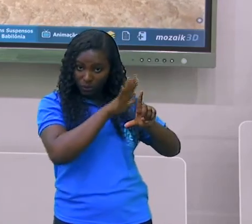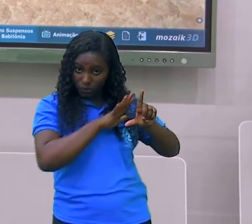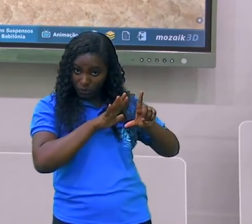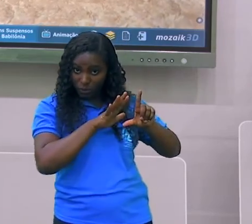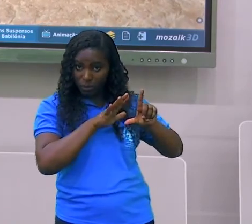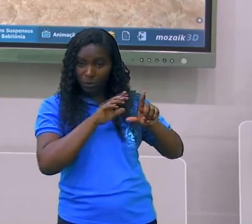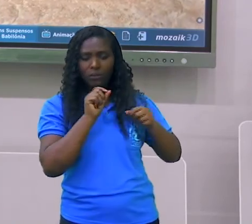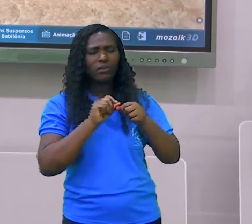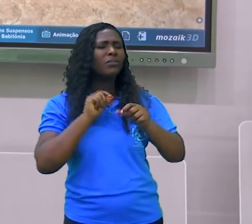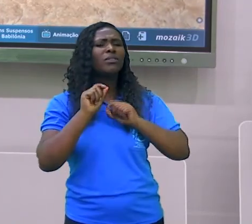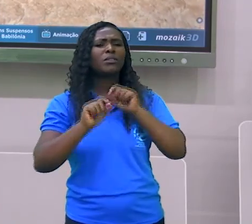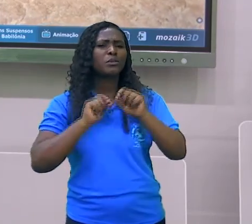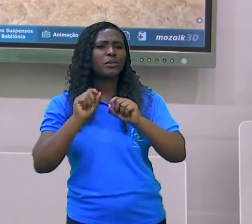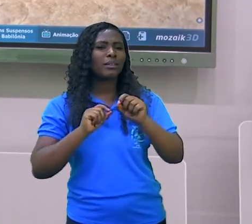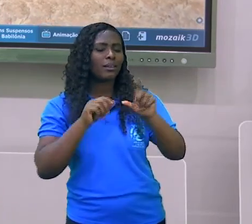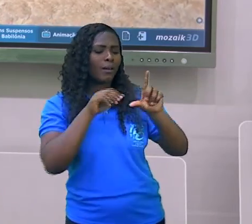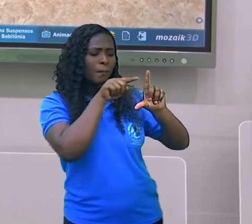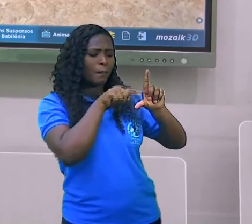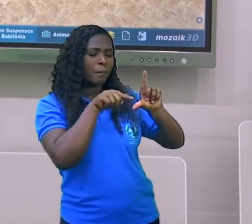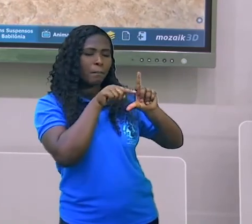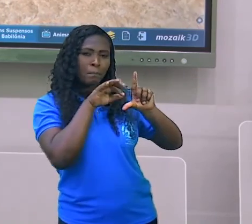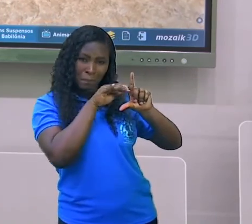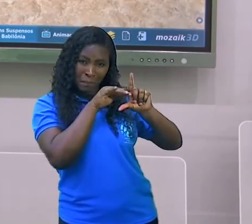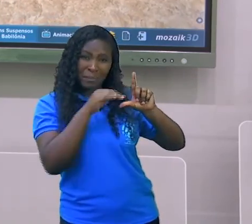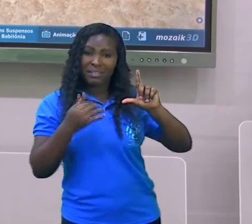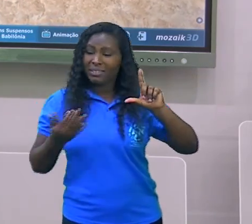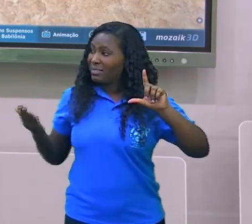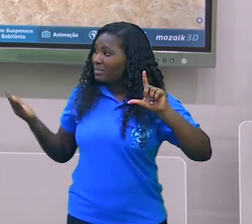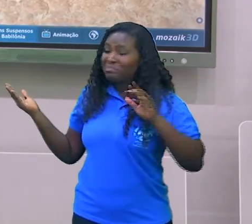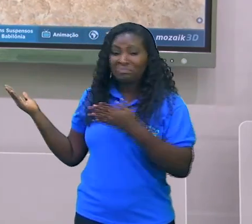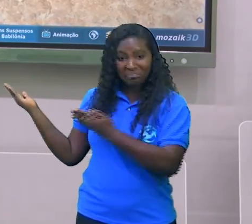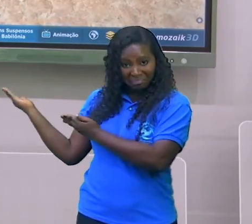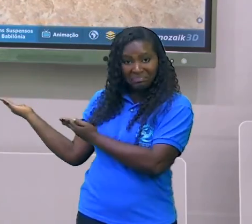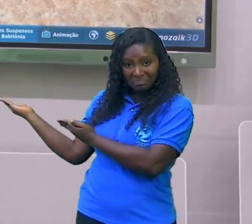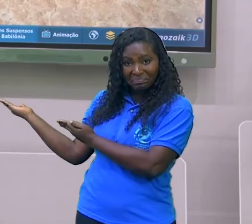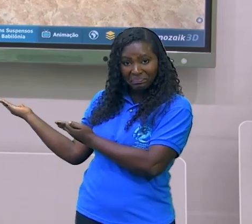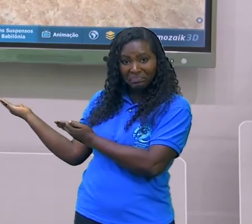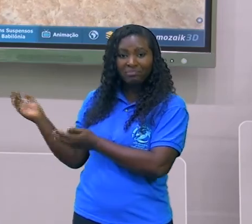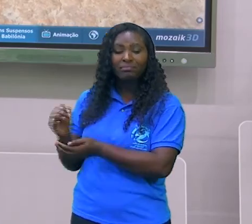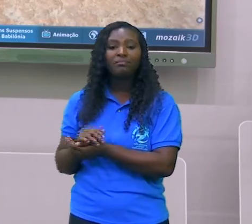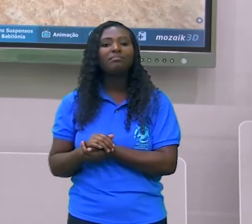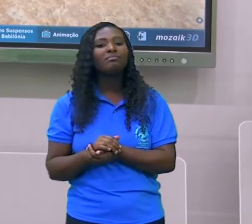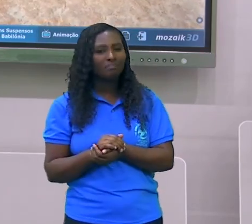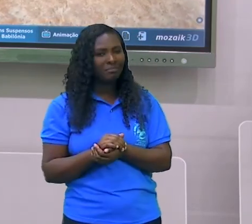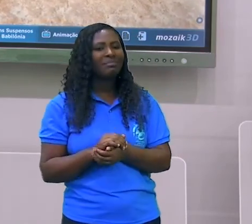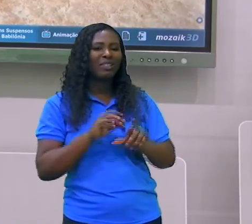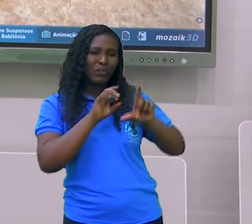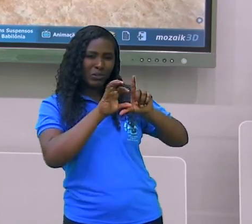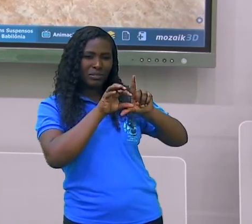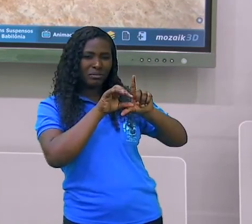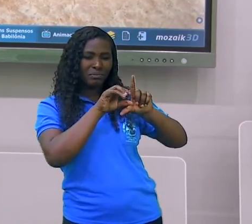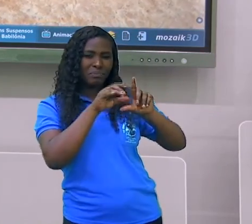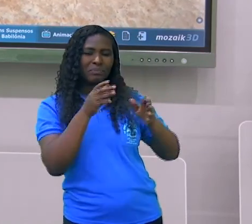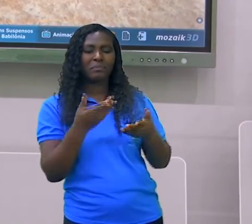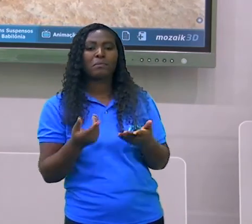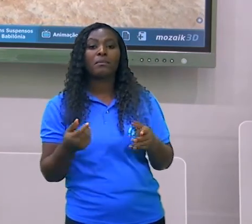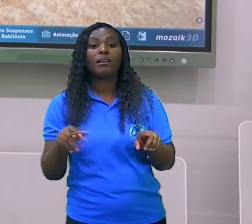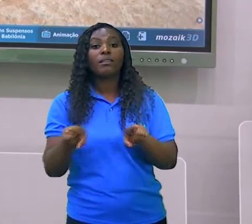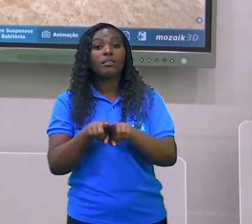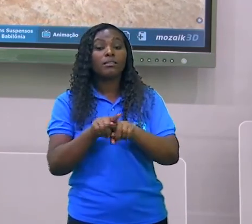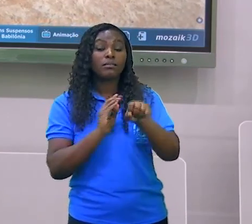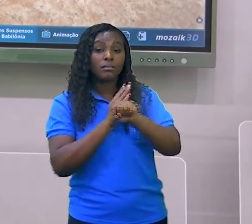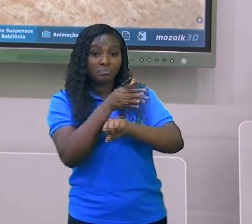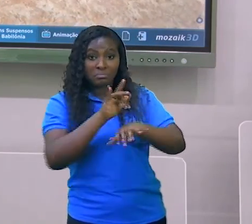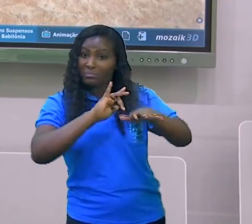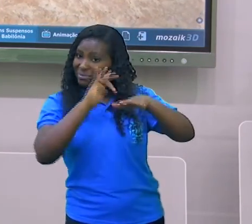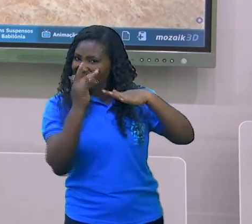SMEDGV, aponte a câmera do seu celular na imagem que aparece no canto da tela o nosso famoso QR Code. Acesse também